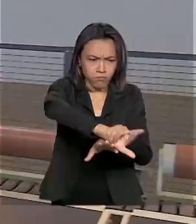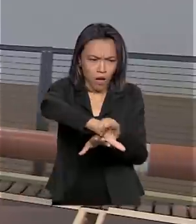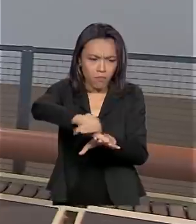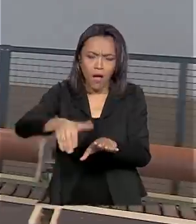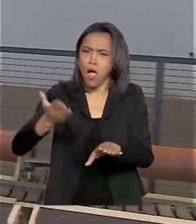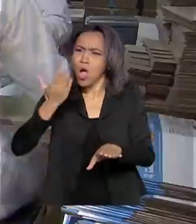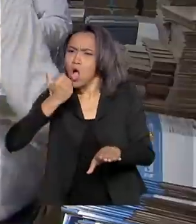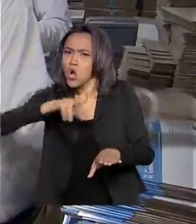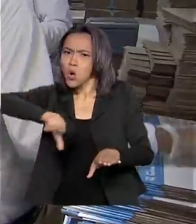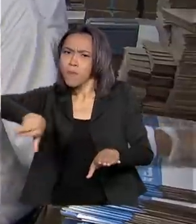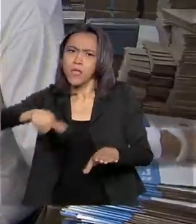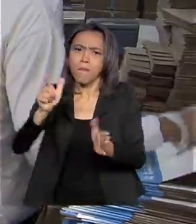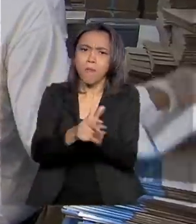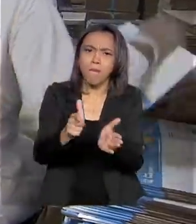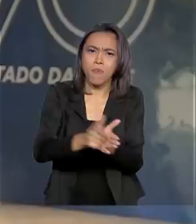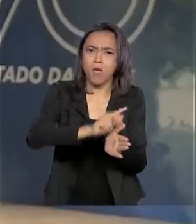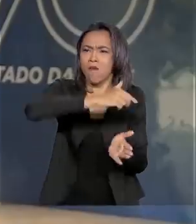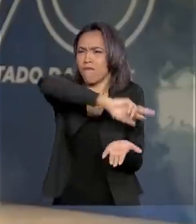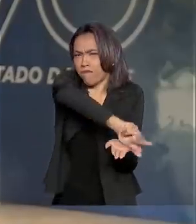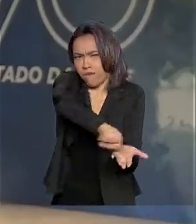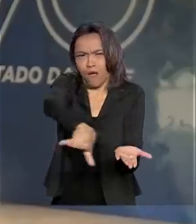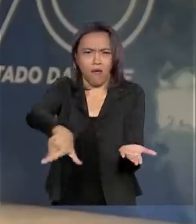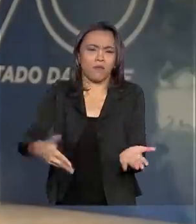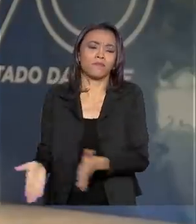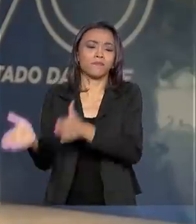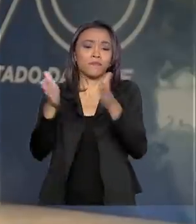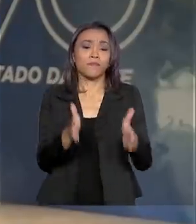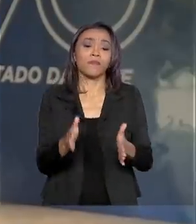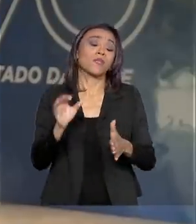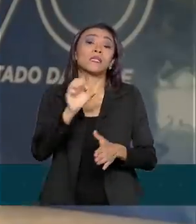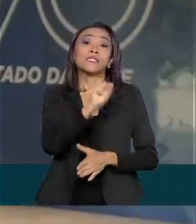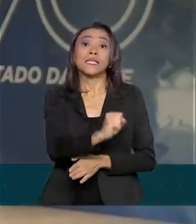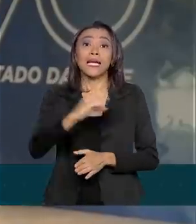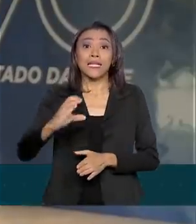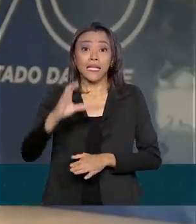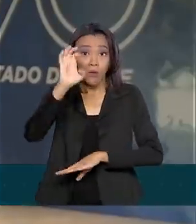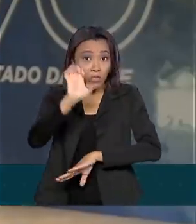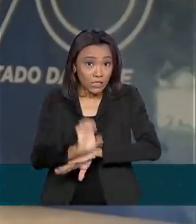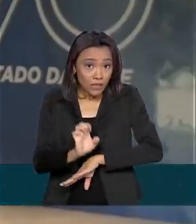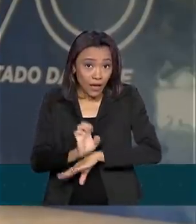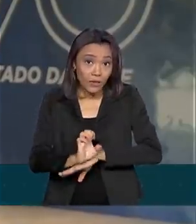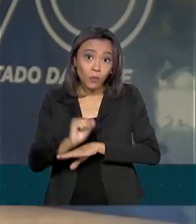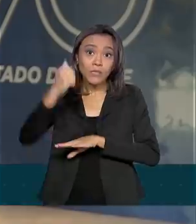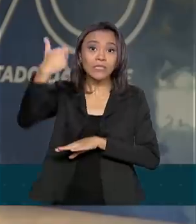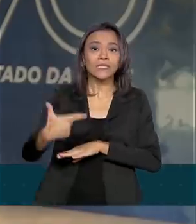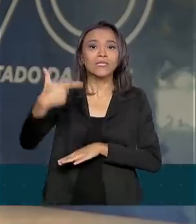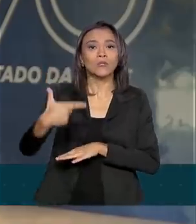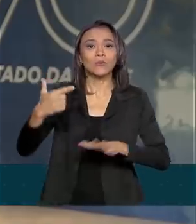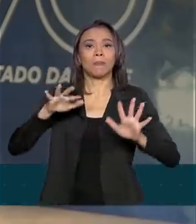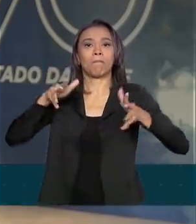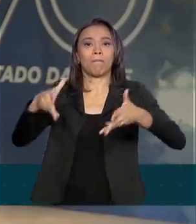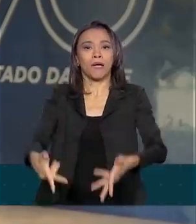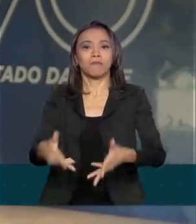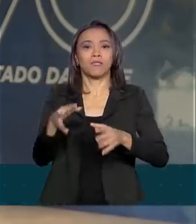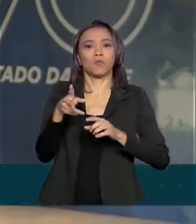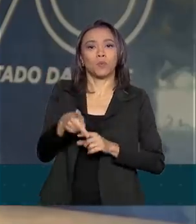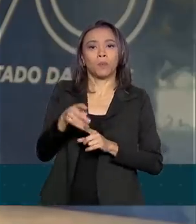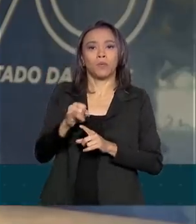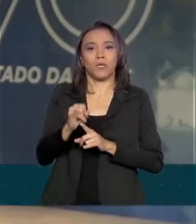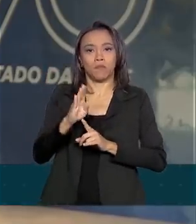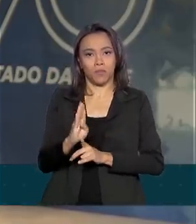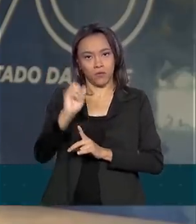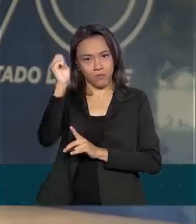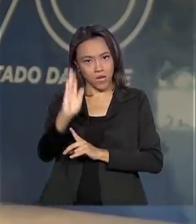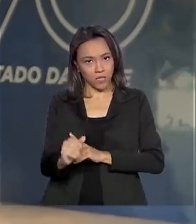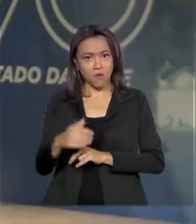alimentícia, papel, entre outras. Santa Catarina é o Estado com a segunda maior participação da indústria no PIB nacional. São mais